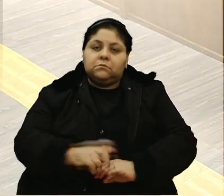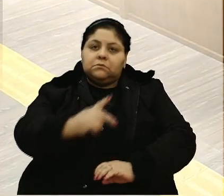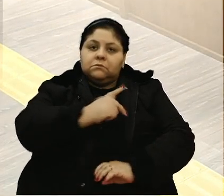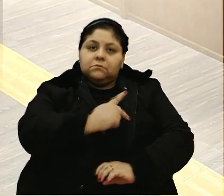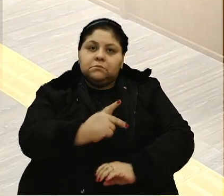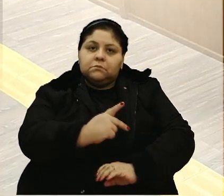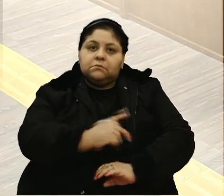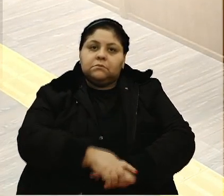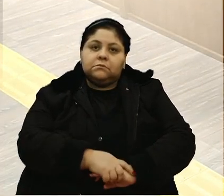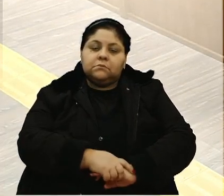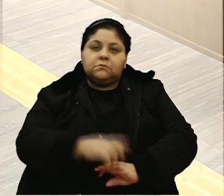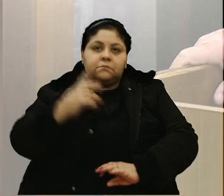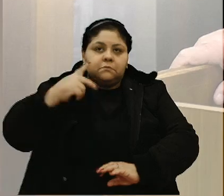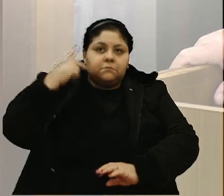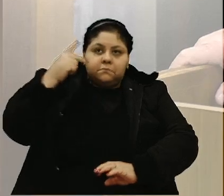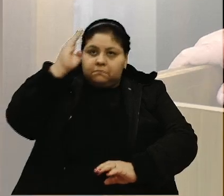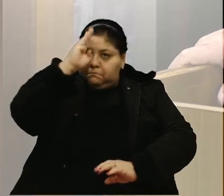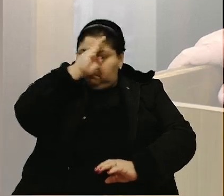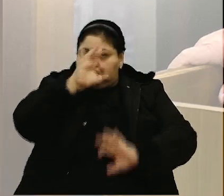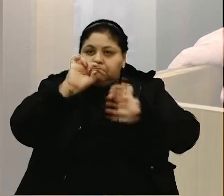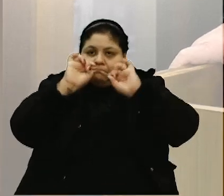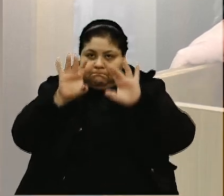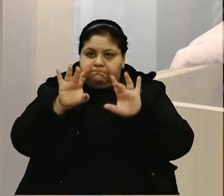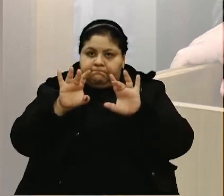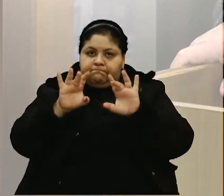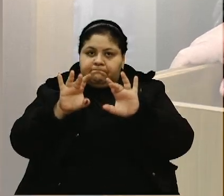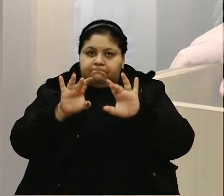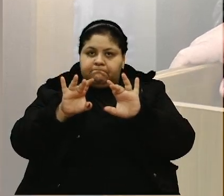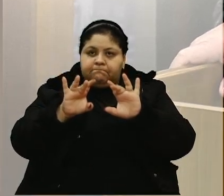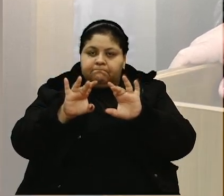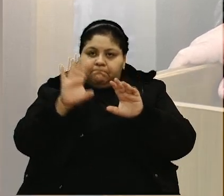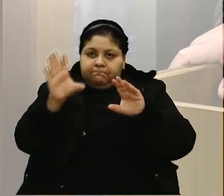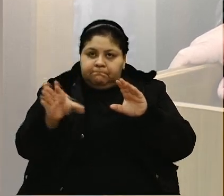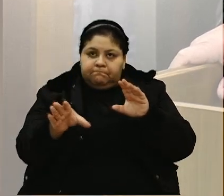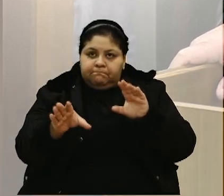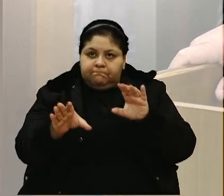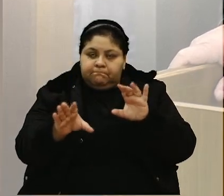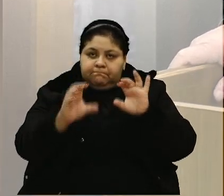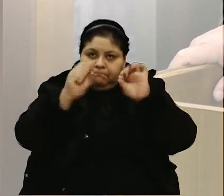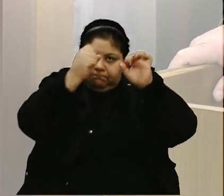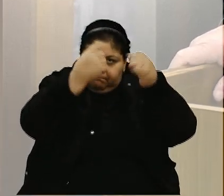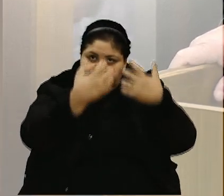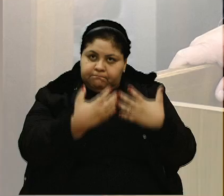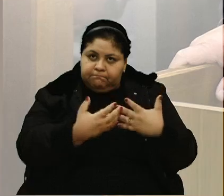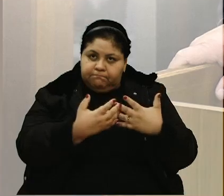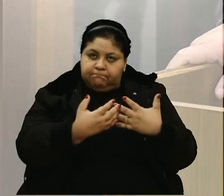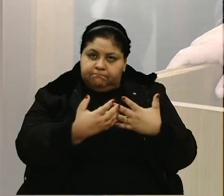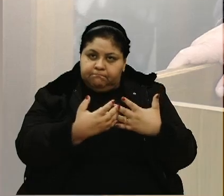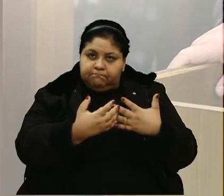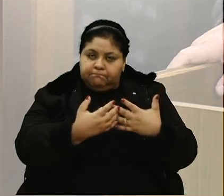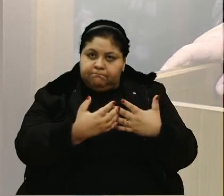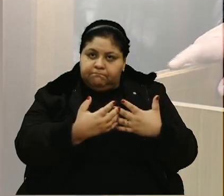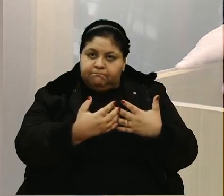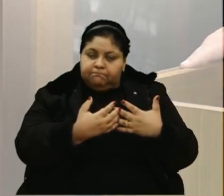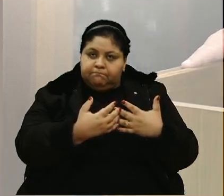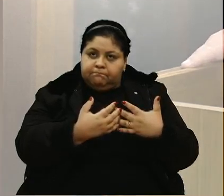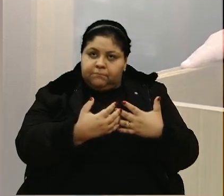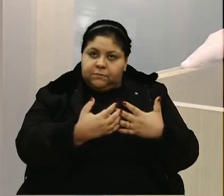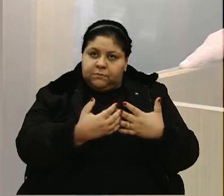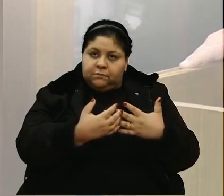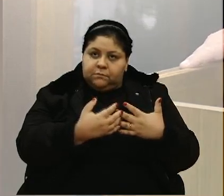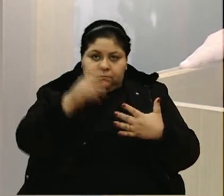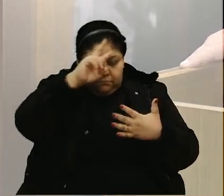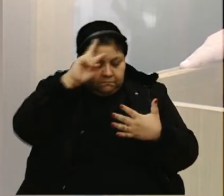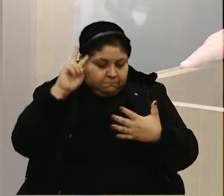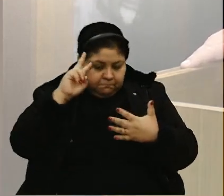Presidente, vereador Bressan, só pra endossar o que o vereador Wess falou, eu quero dizer que a